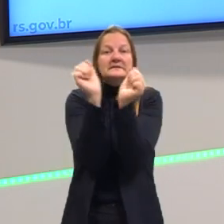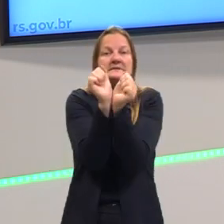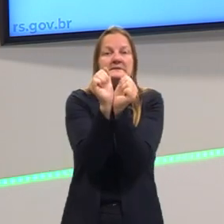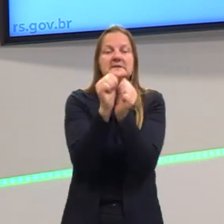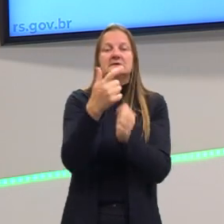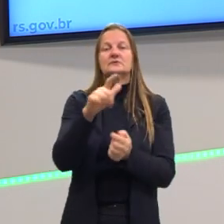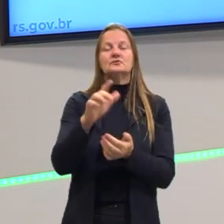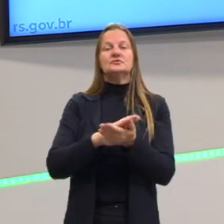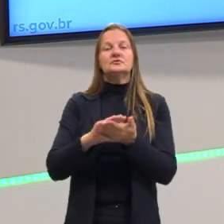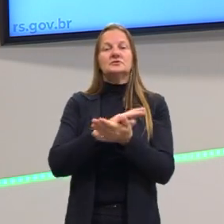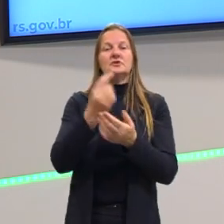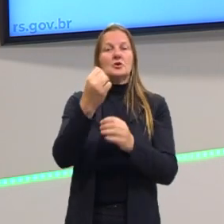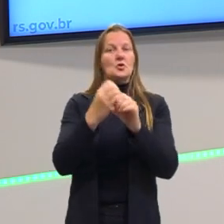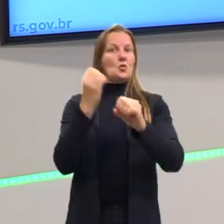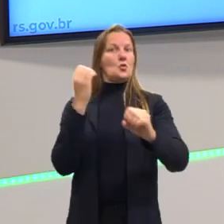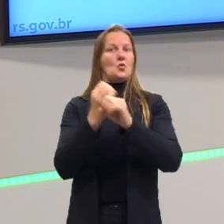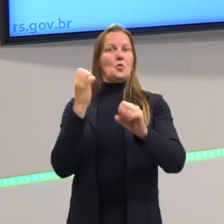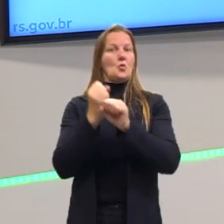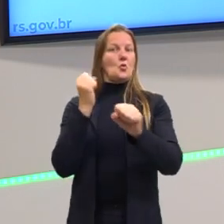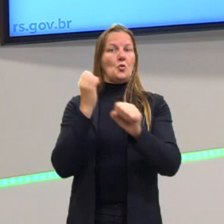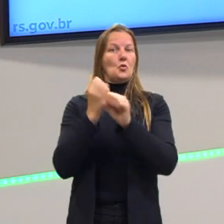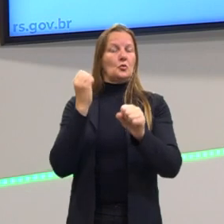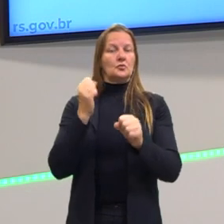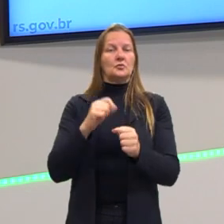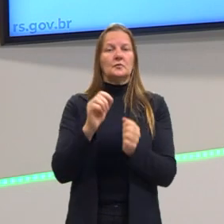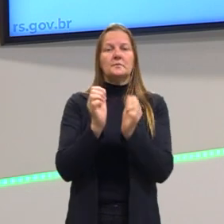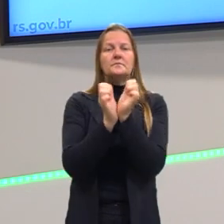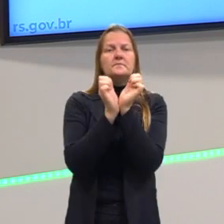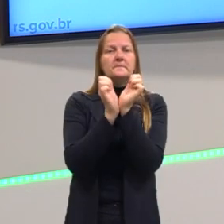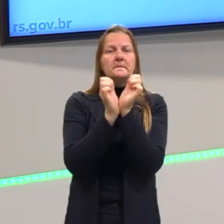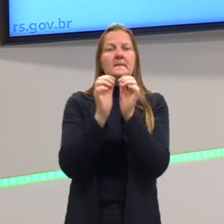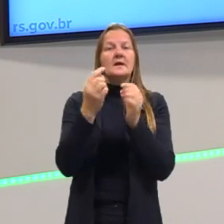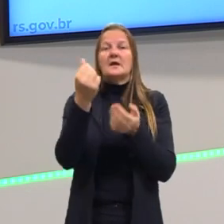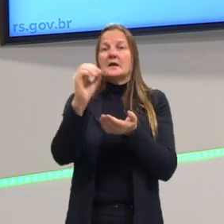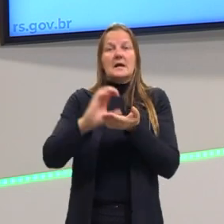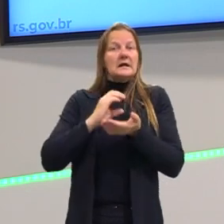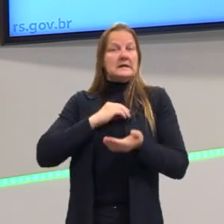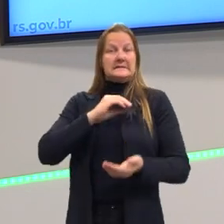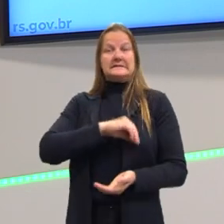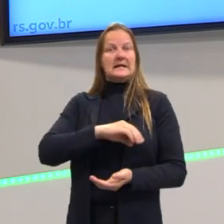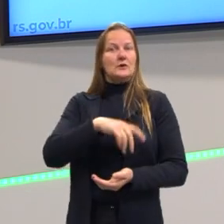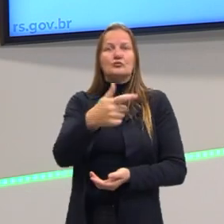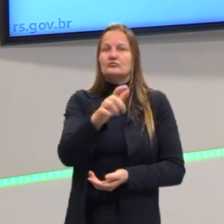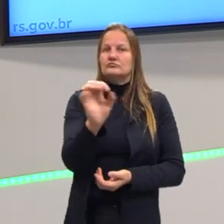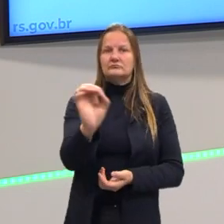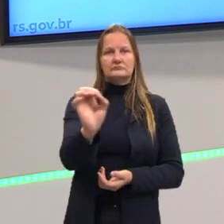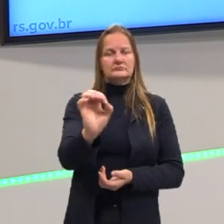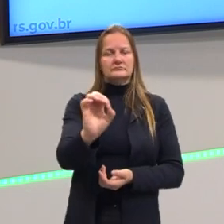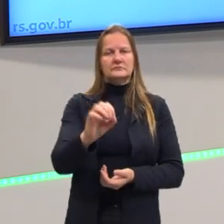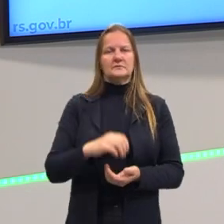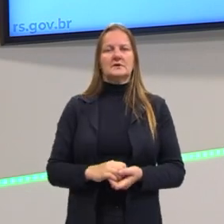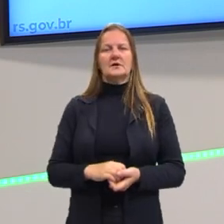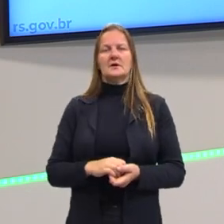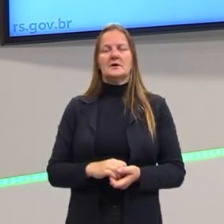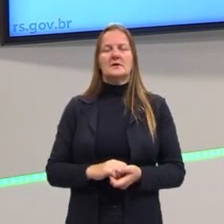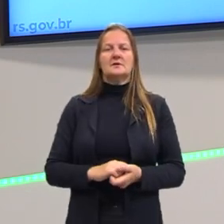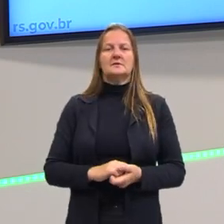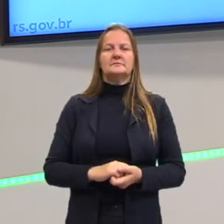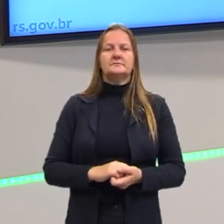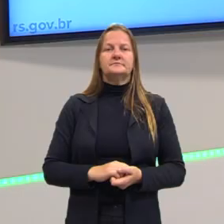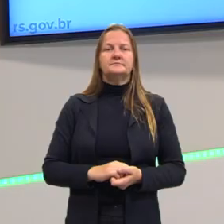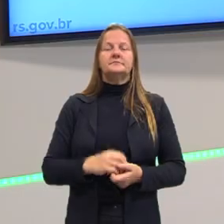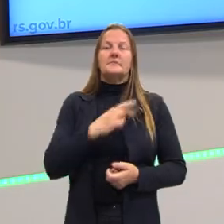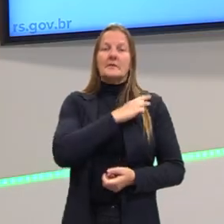tinha rentabilidade econômica, o escravo não recebia, não era salariado e, portanto, não poderia comprar. Então, a